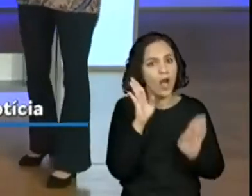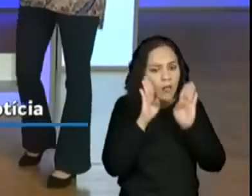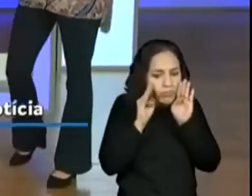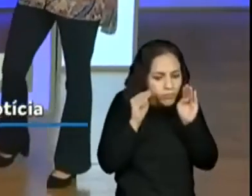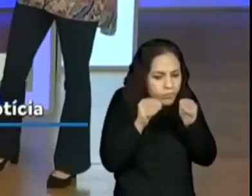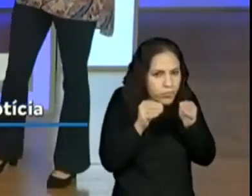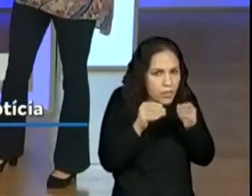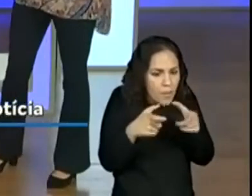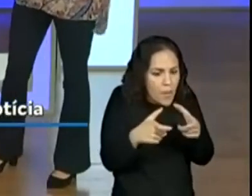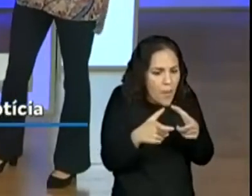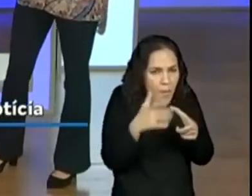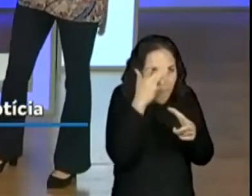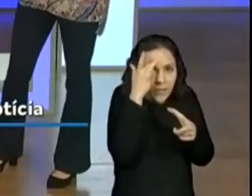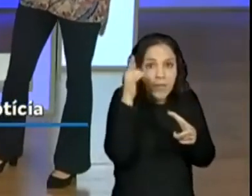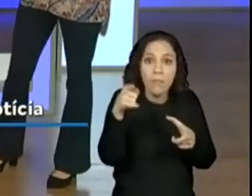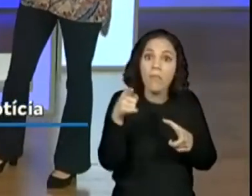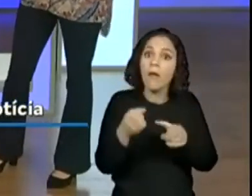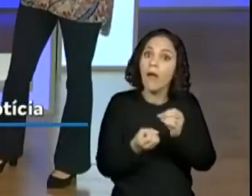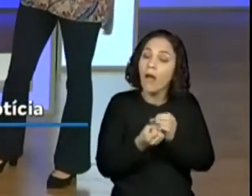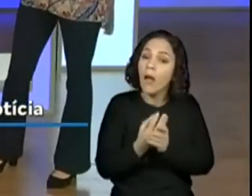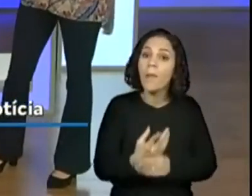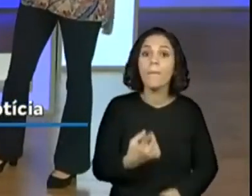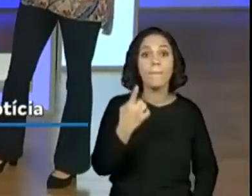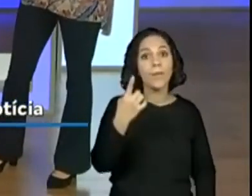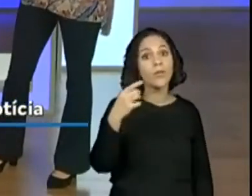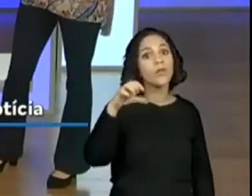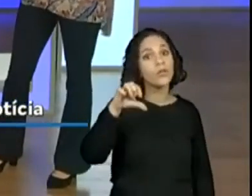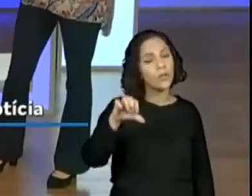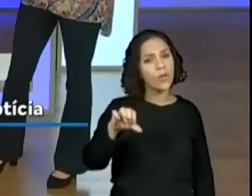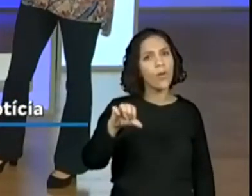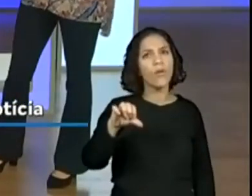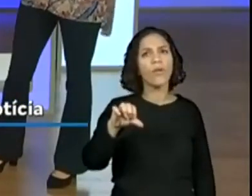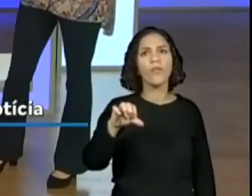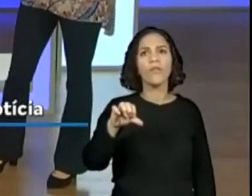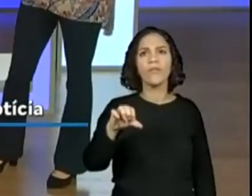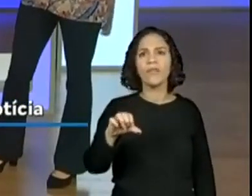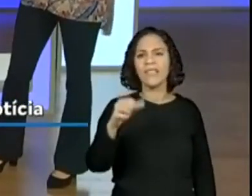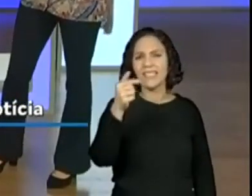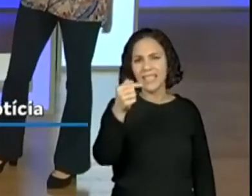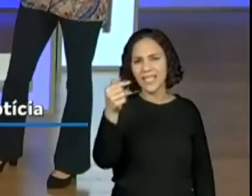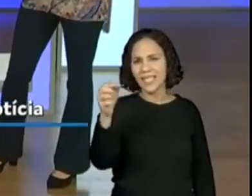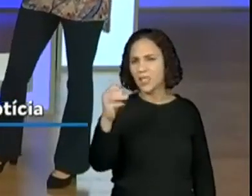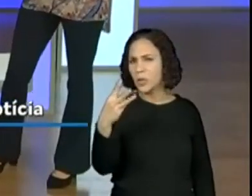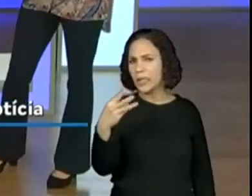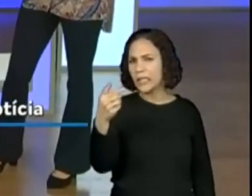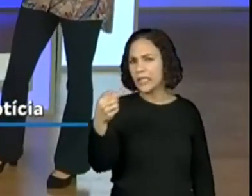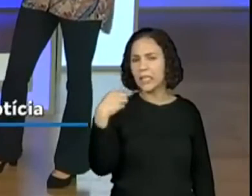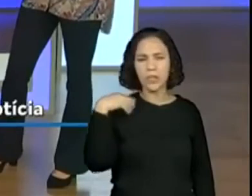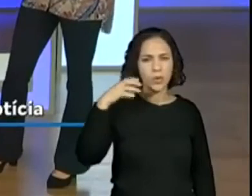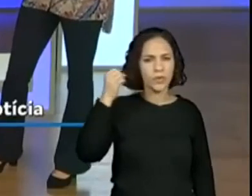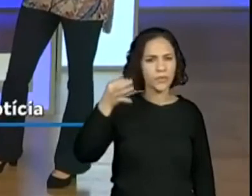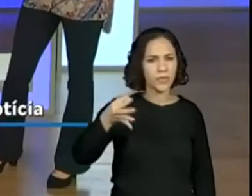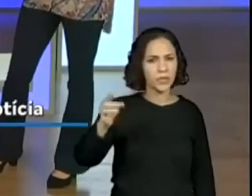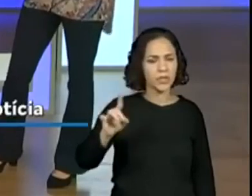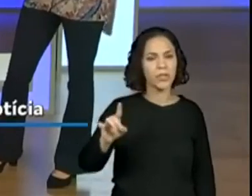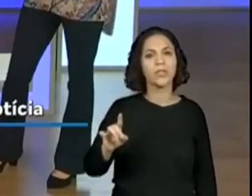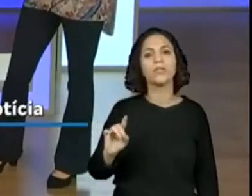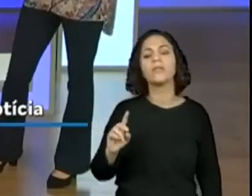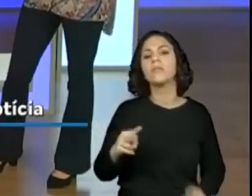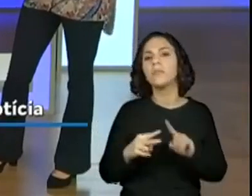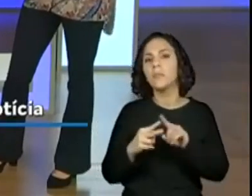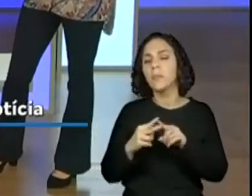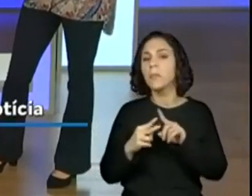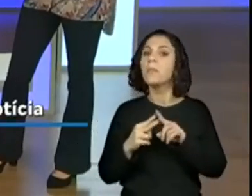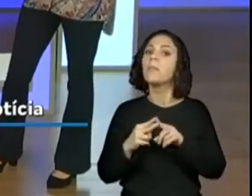acesso, sim, né? Mas ele é de 1977. Foi aí inventado por um israelita. Olha só. Olha só, a